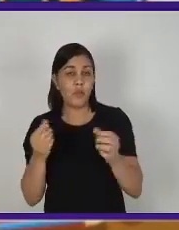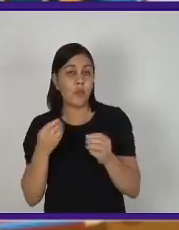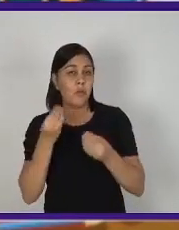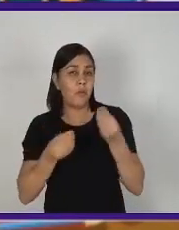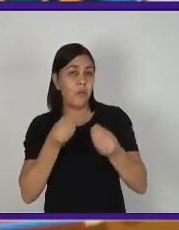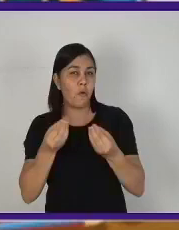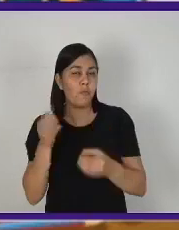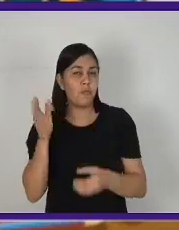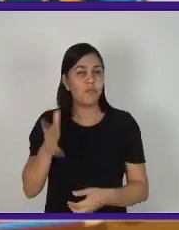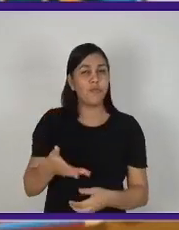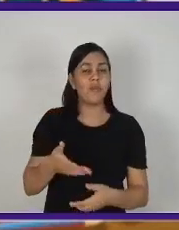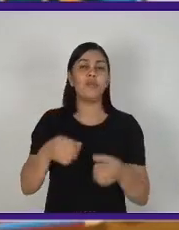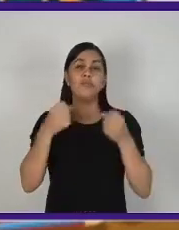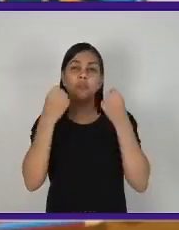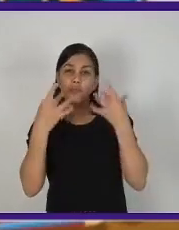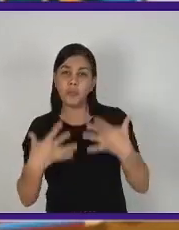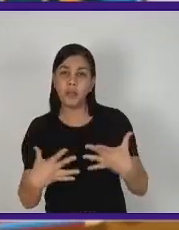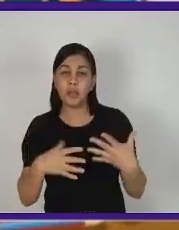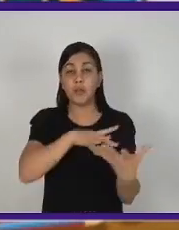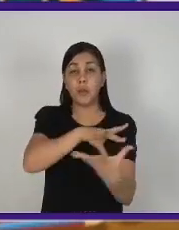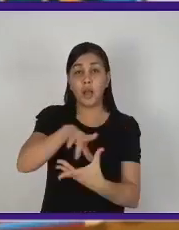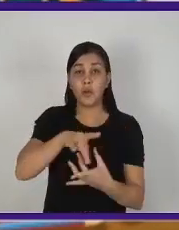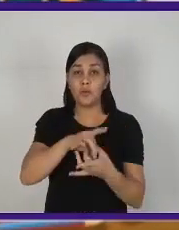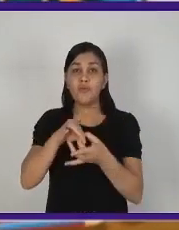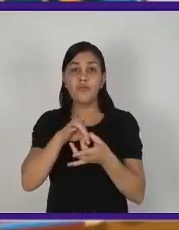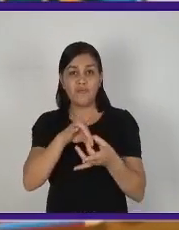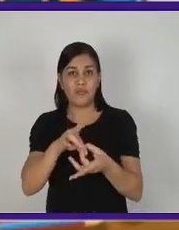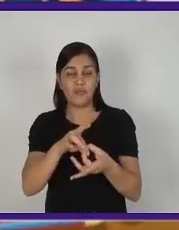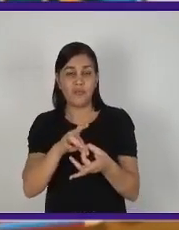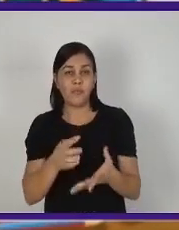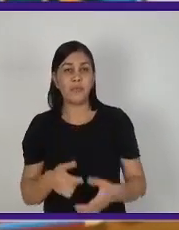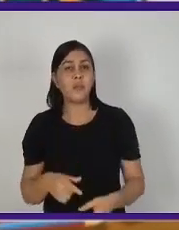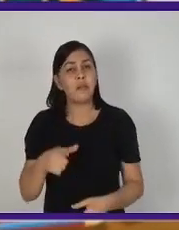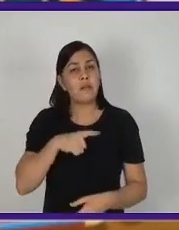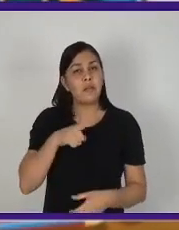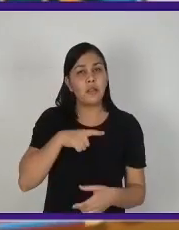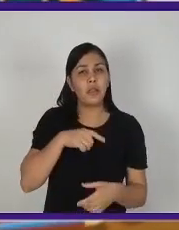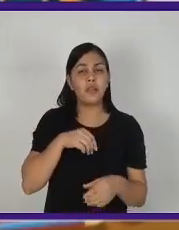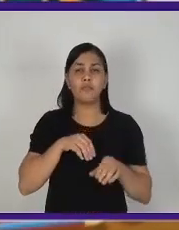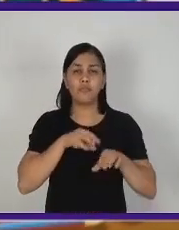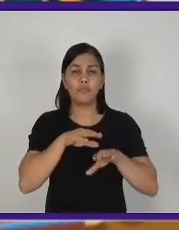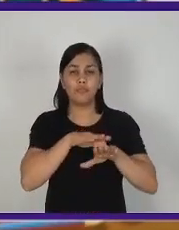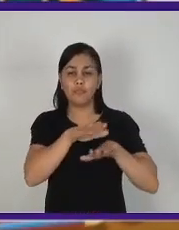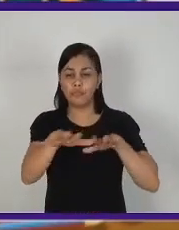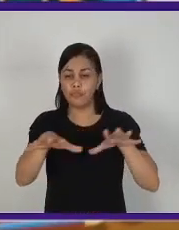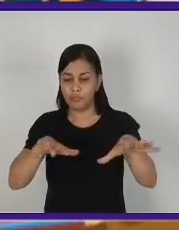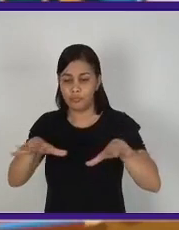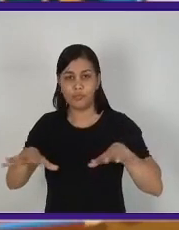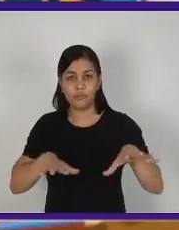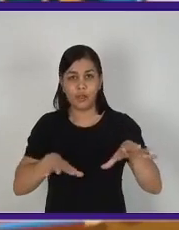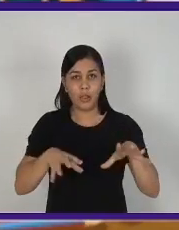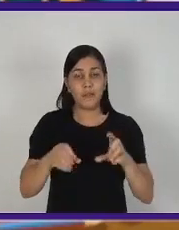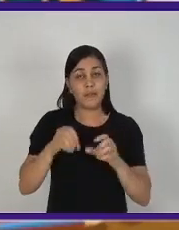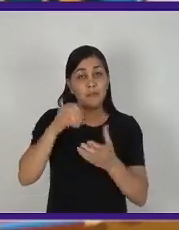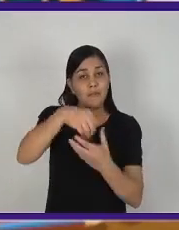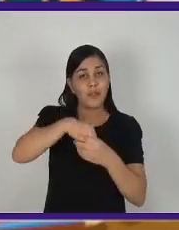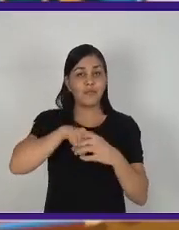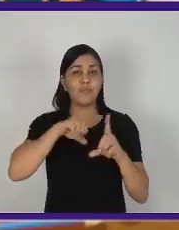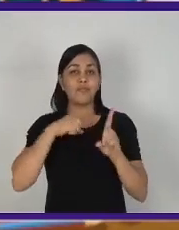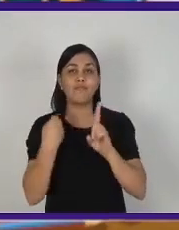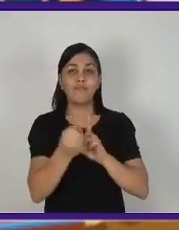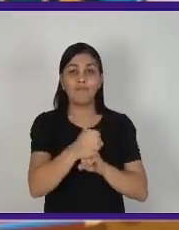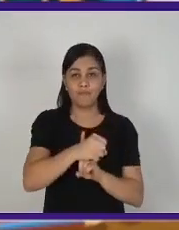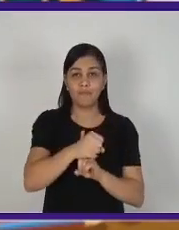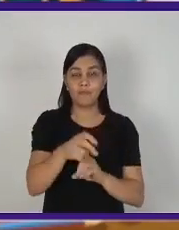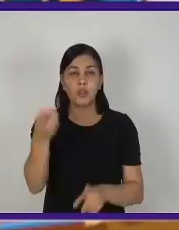havia falado, né? A globalização, ela se manifesta nos diversos campos que compõem a sociedade. Ela se manifesta na